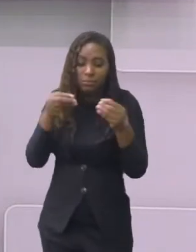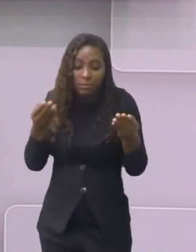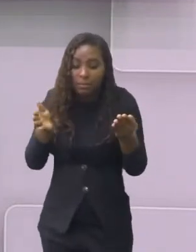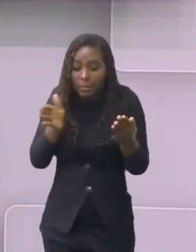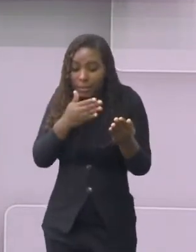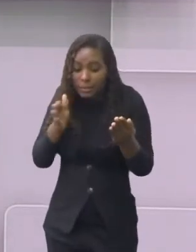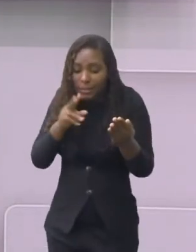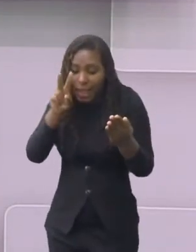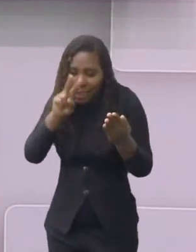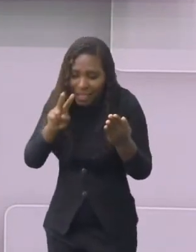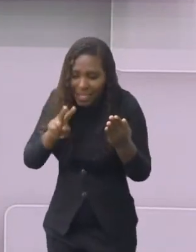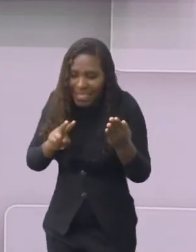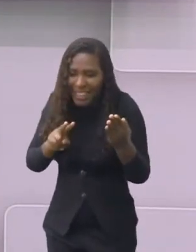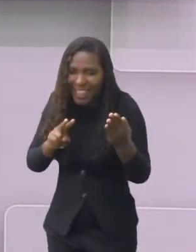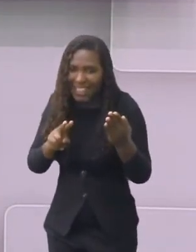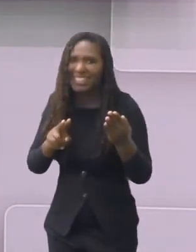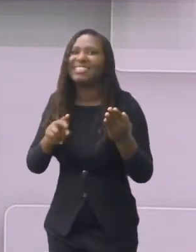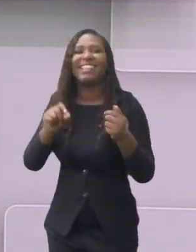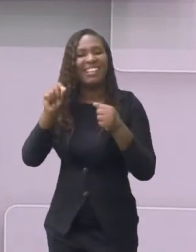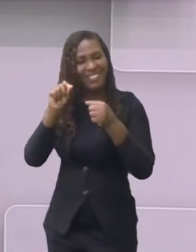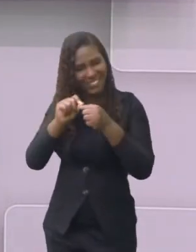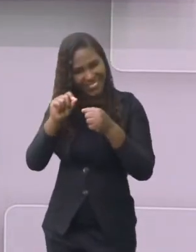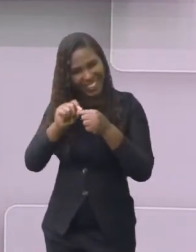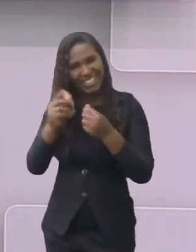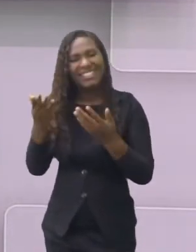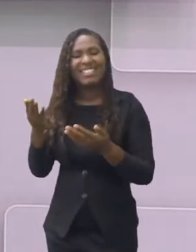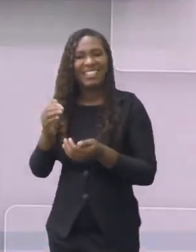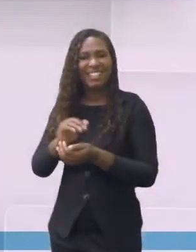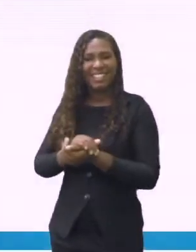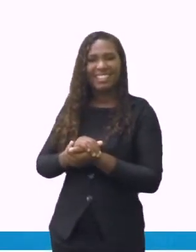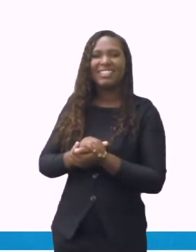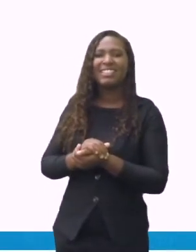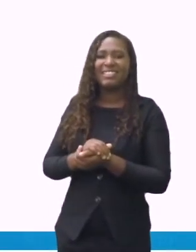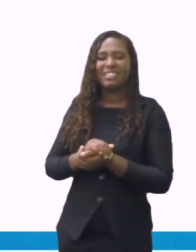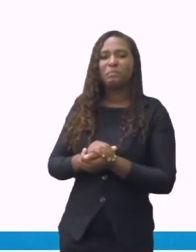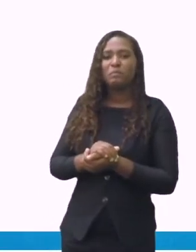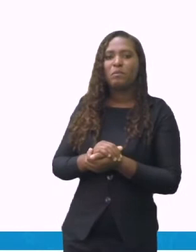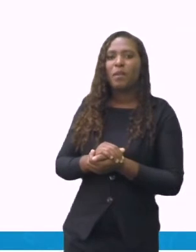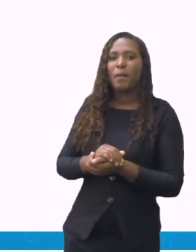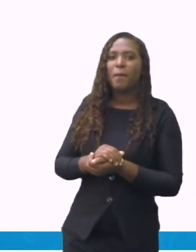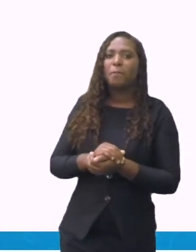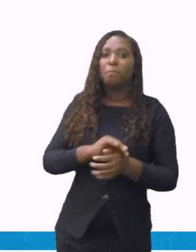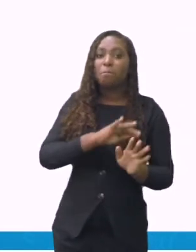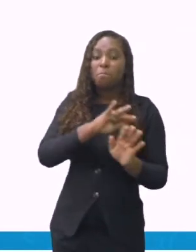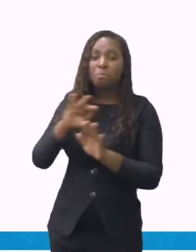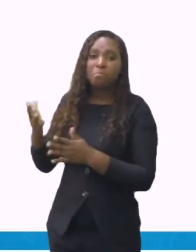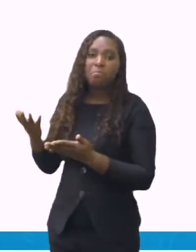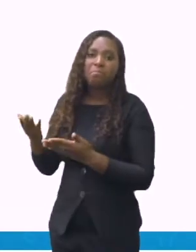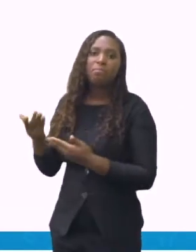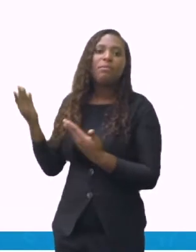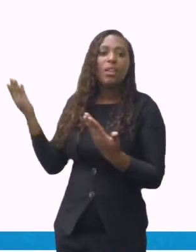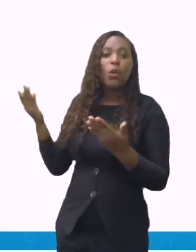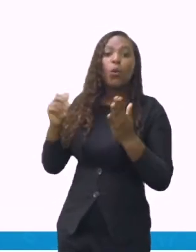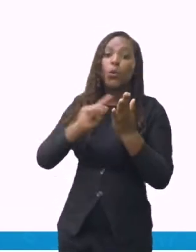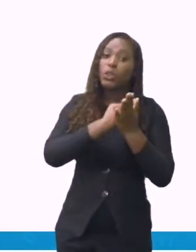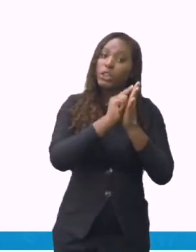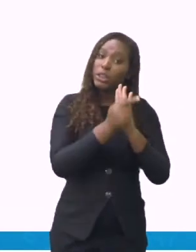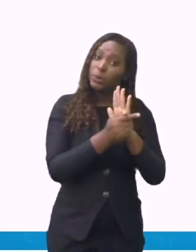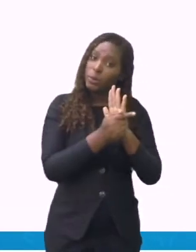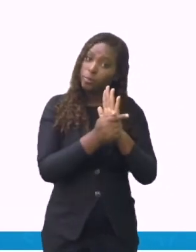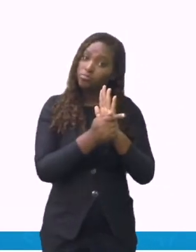certo. E aí a gente tem o seguinte, esse gênero textual é dividido em duas partes.